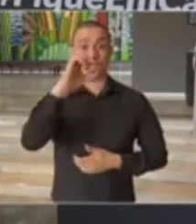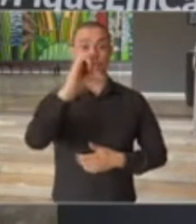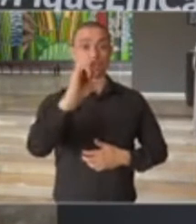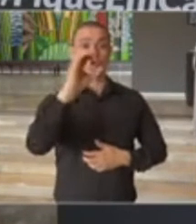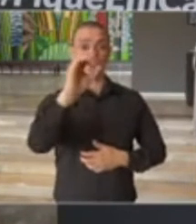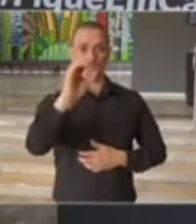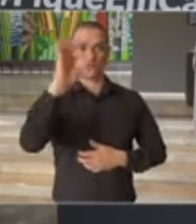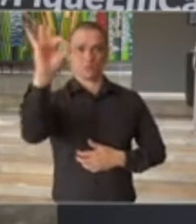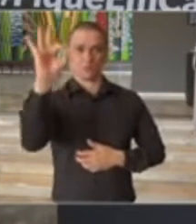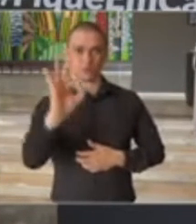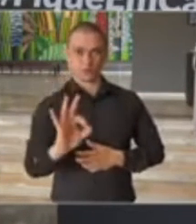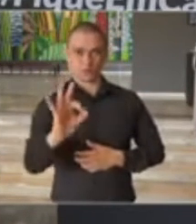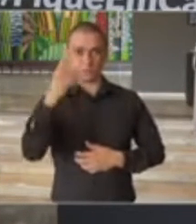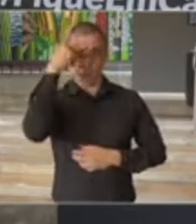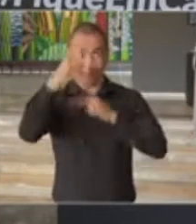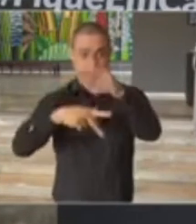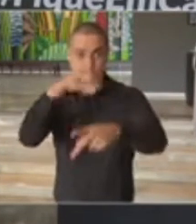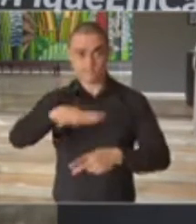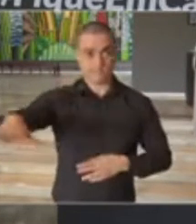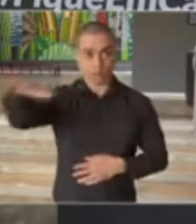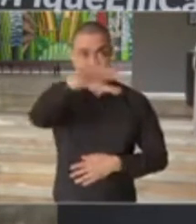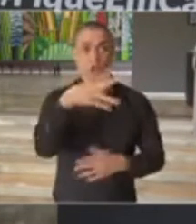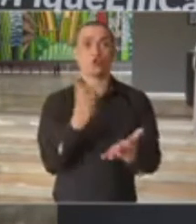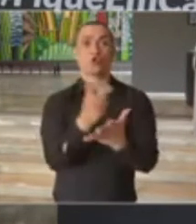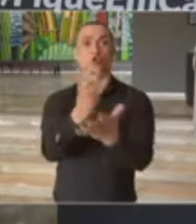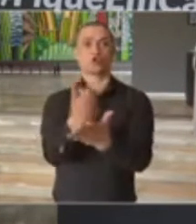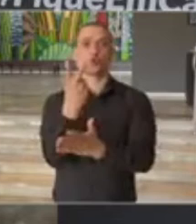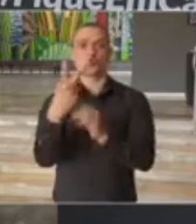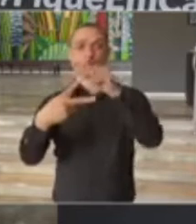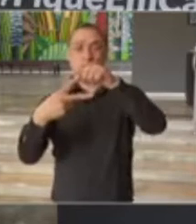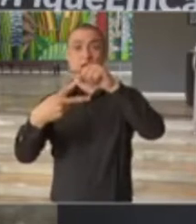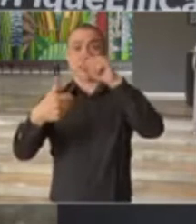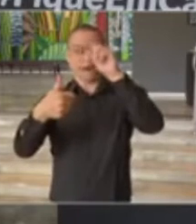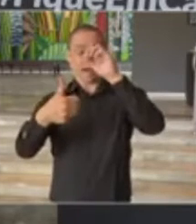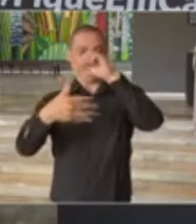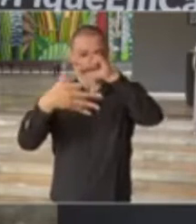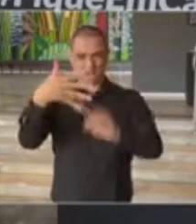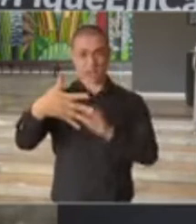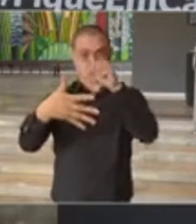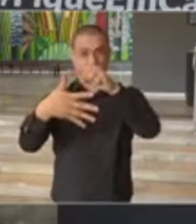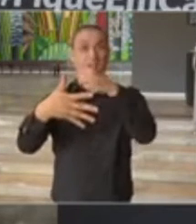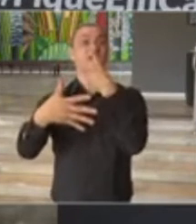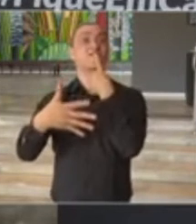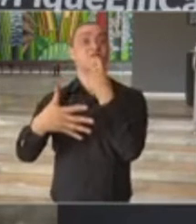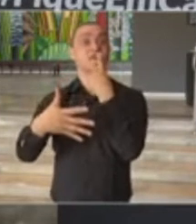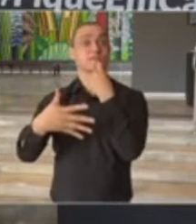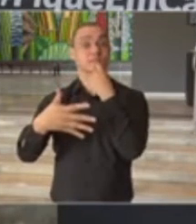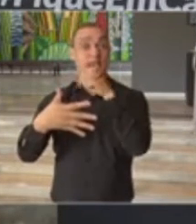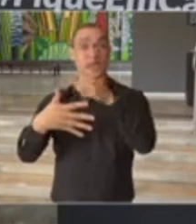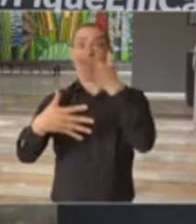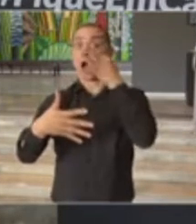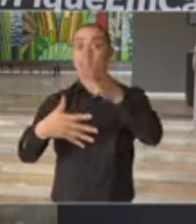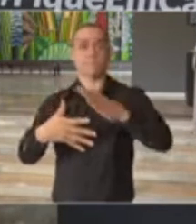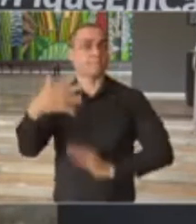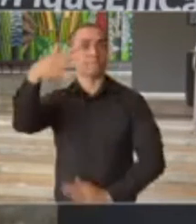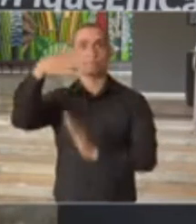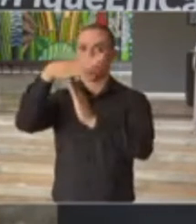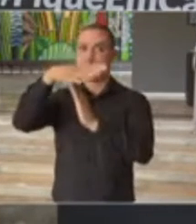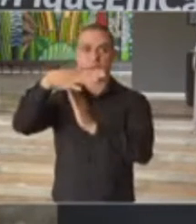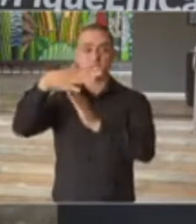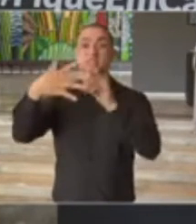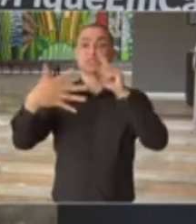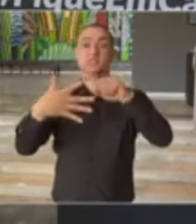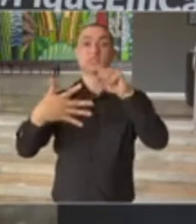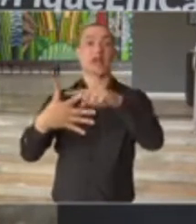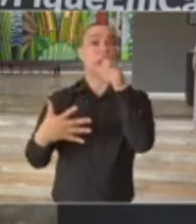população continua em duas fases aqui, que é a 1 e 2, a fase vermelha de alerta máximo e a fase